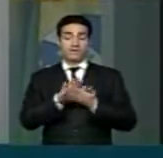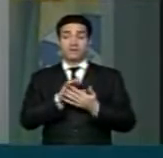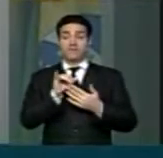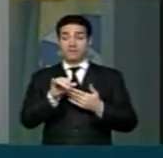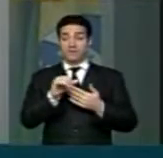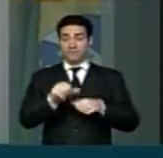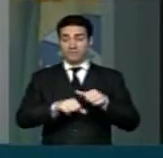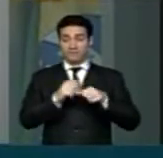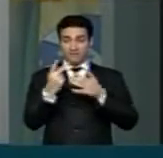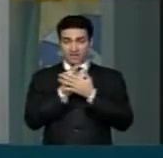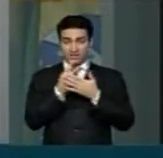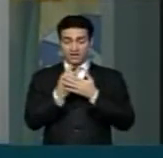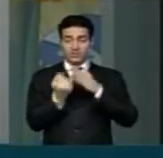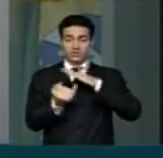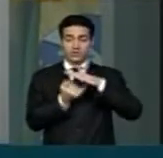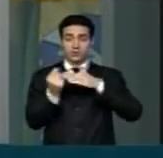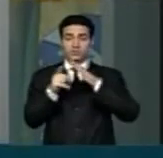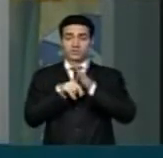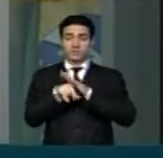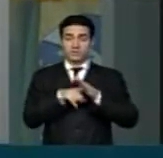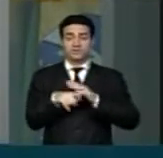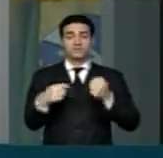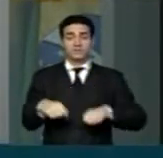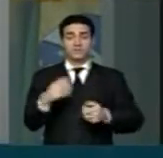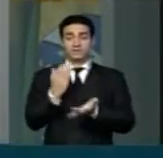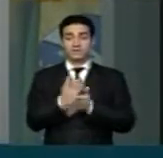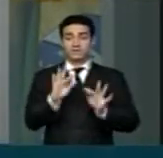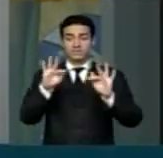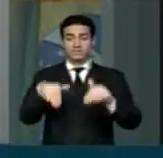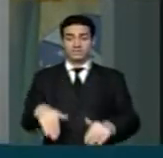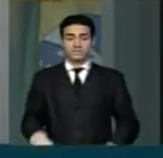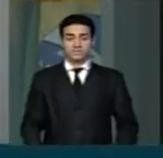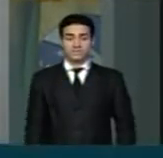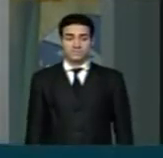institutos de pesquisa tem que ter um basta. E eu... eu... eu...